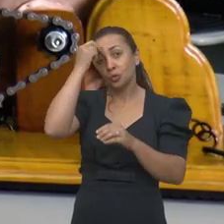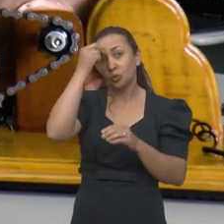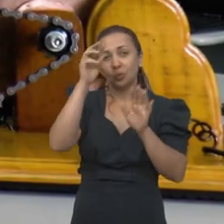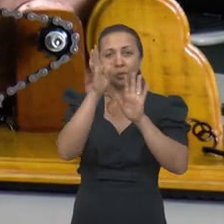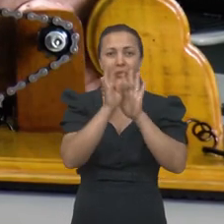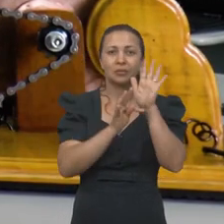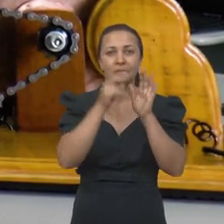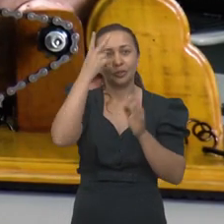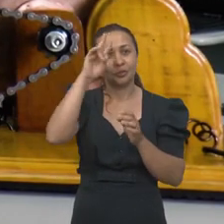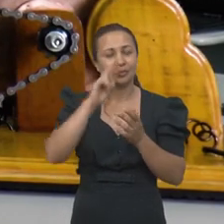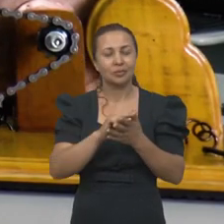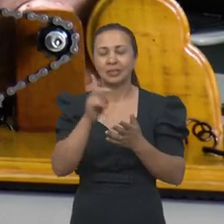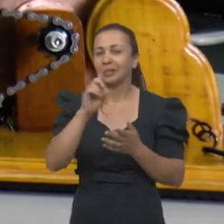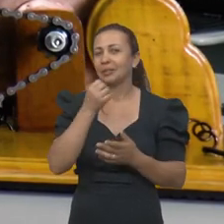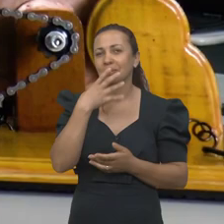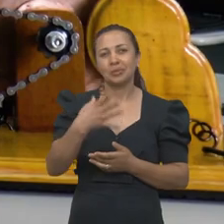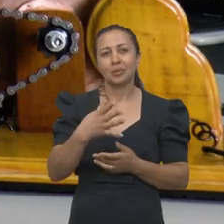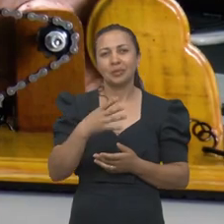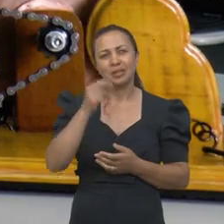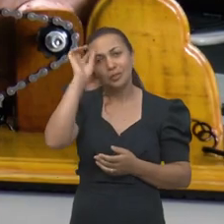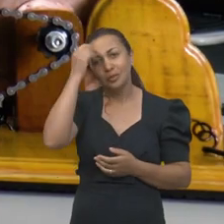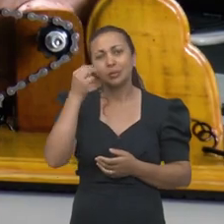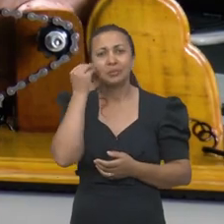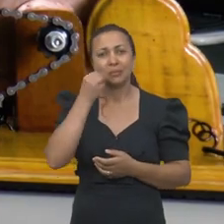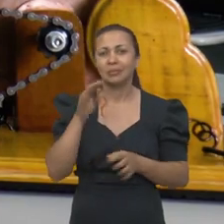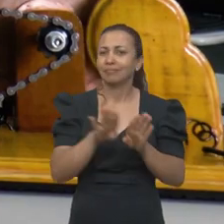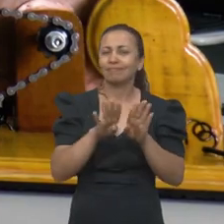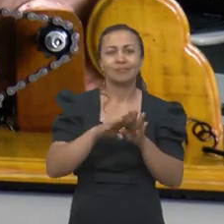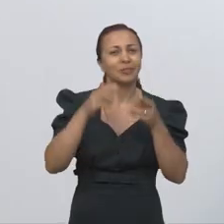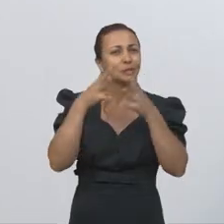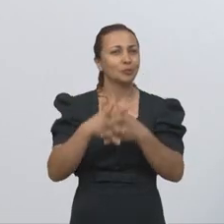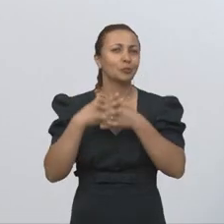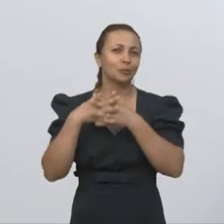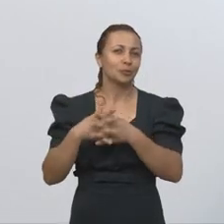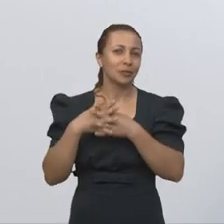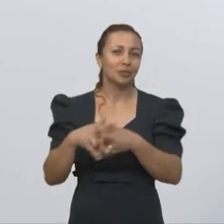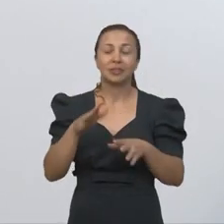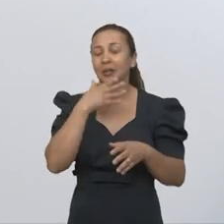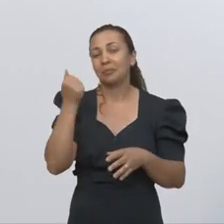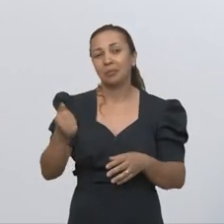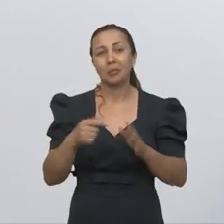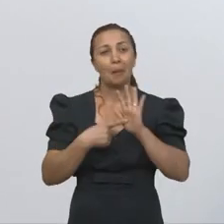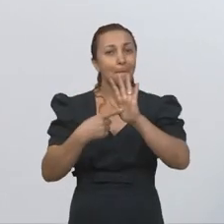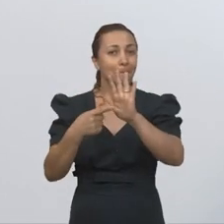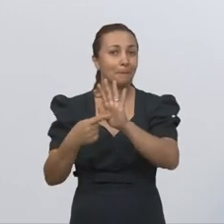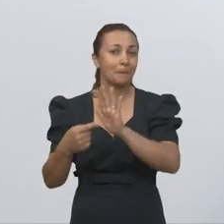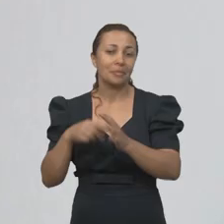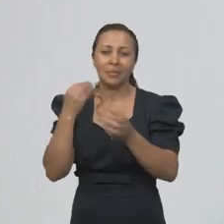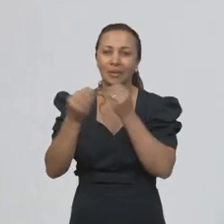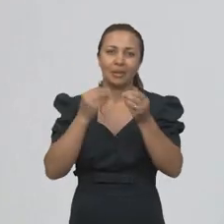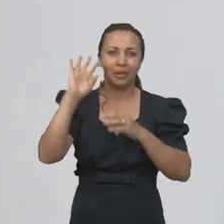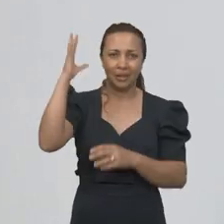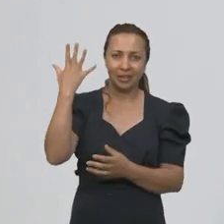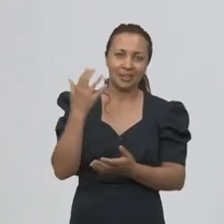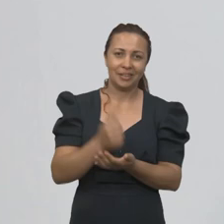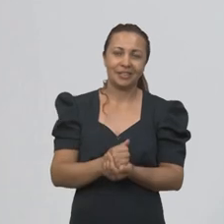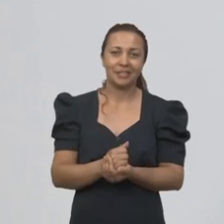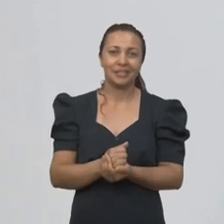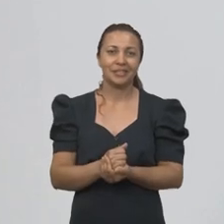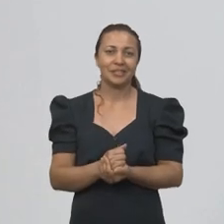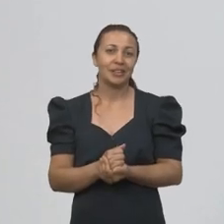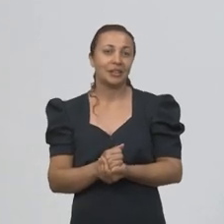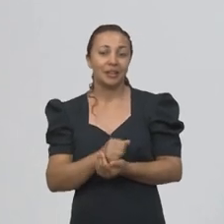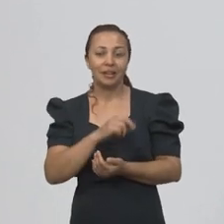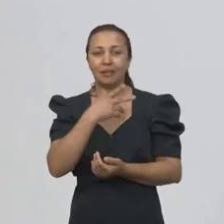texto da história não resolve. Levar só o experimento também não resolve. E aí esses equipamentos, eles